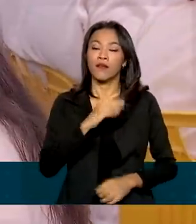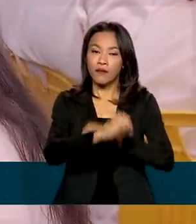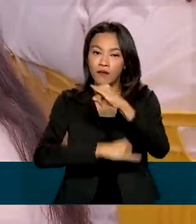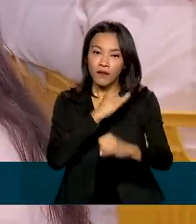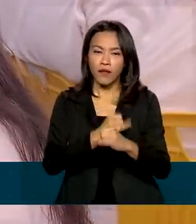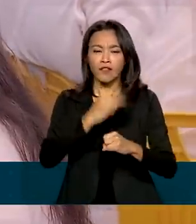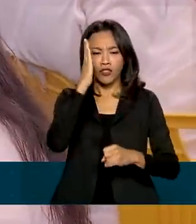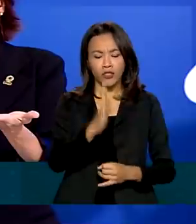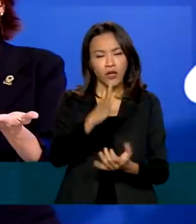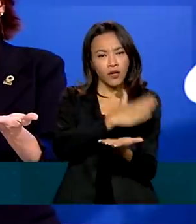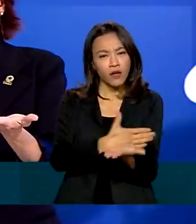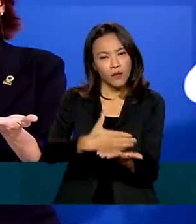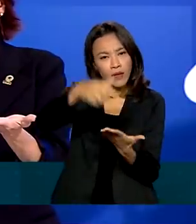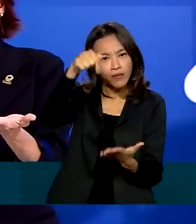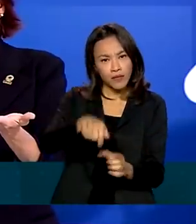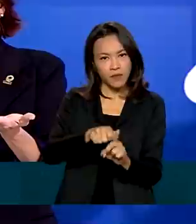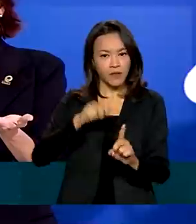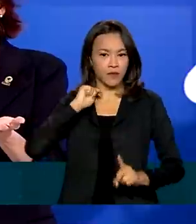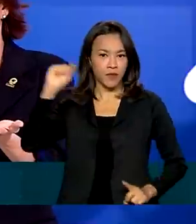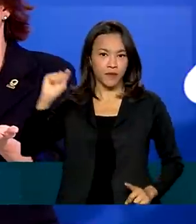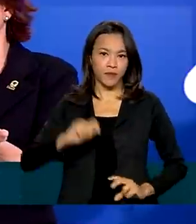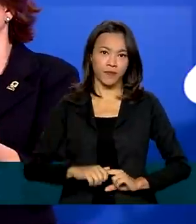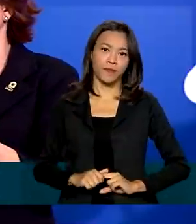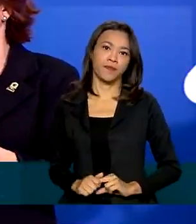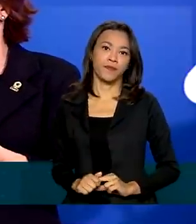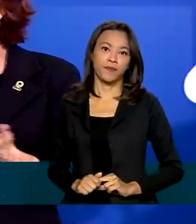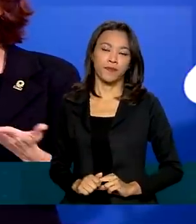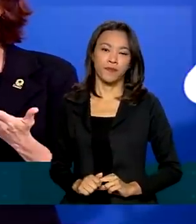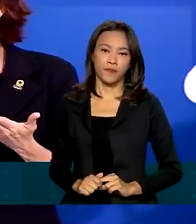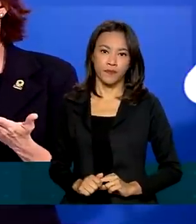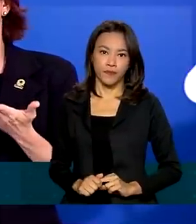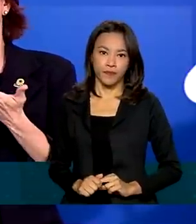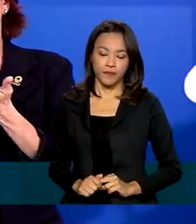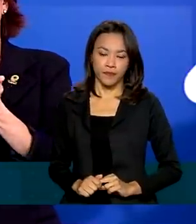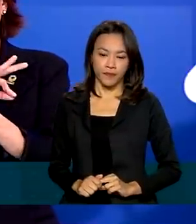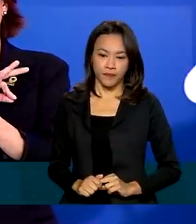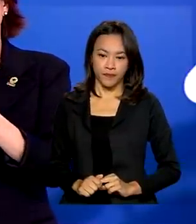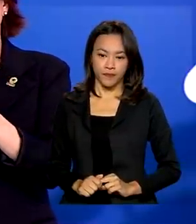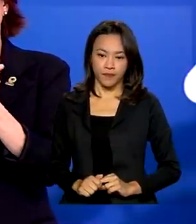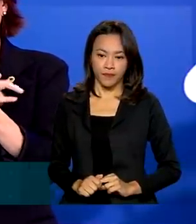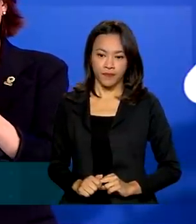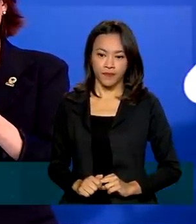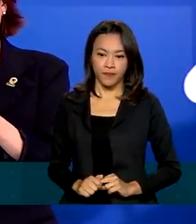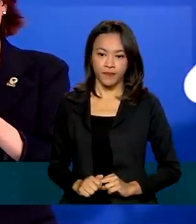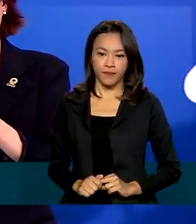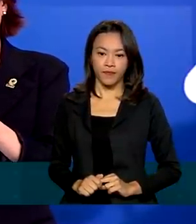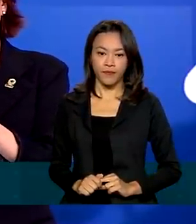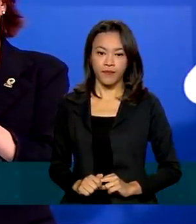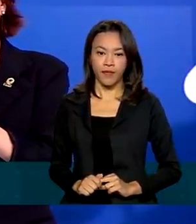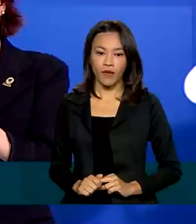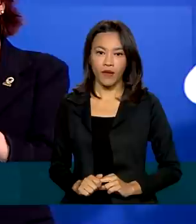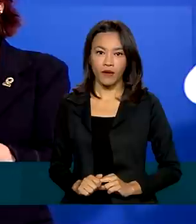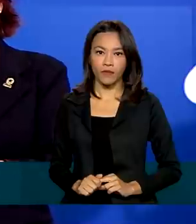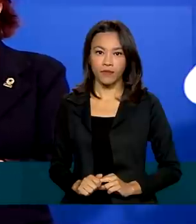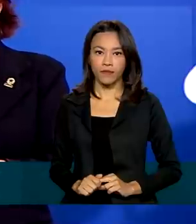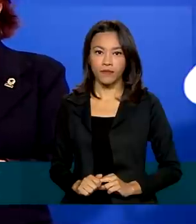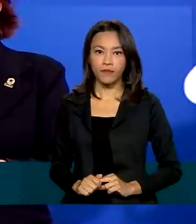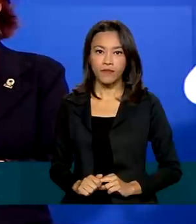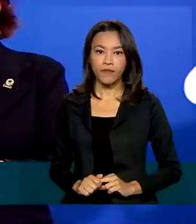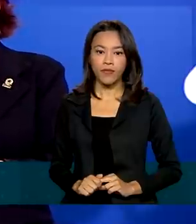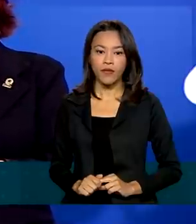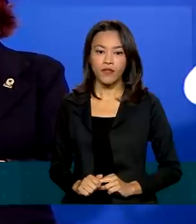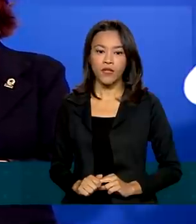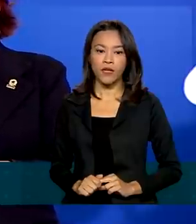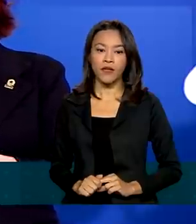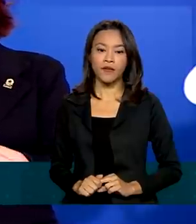já neste mês de abril. A gente está assinando um contrato com a Telebrás e com a